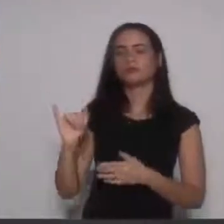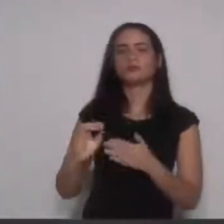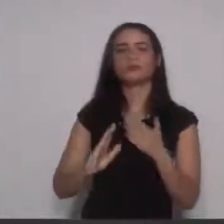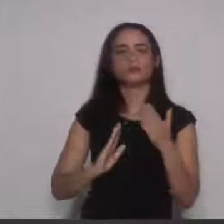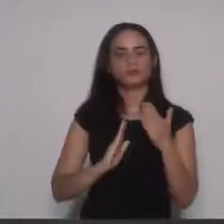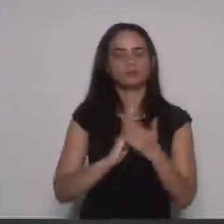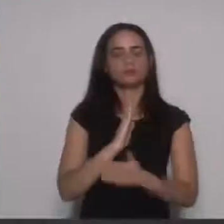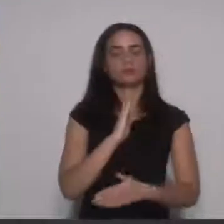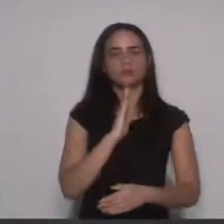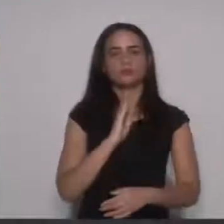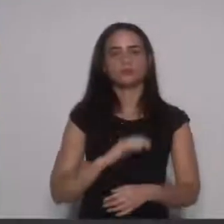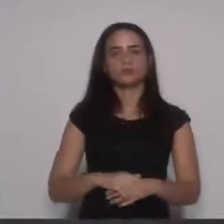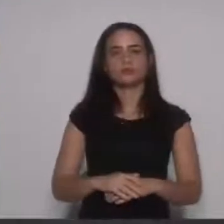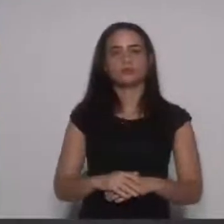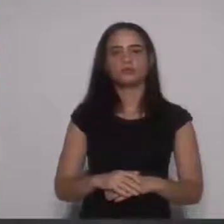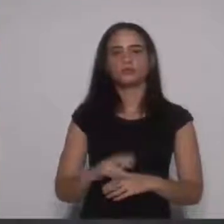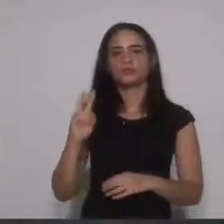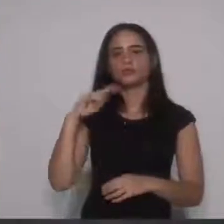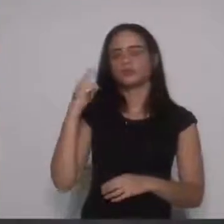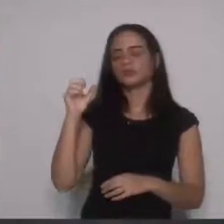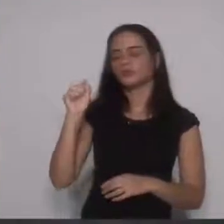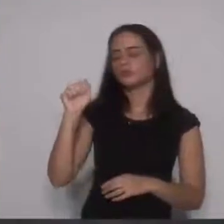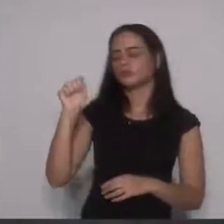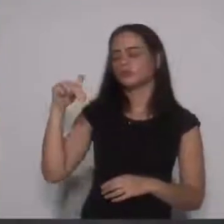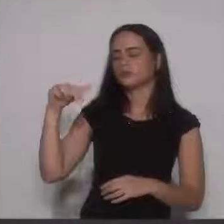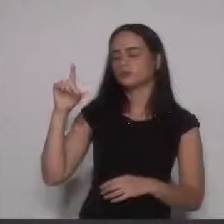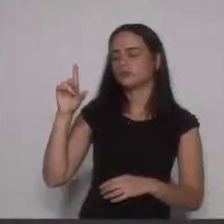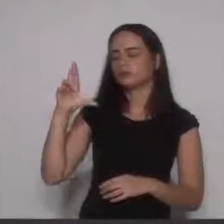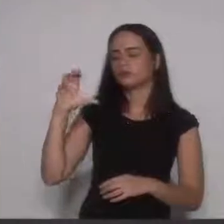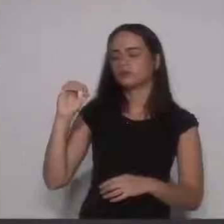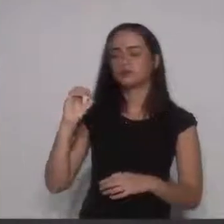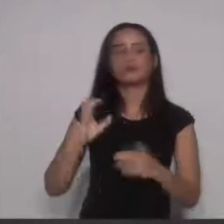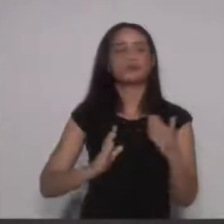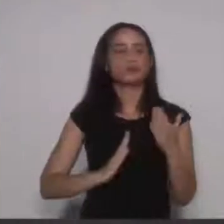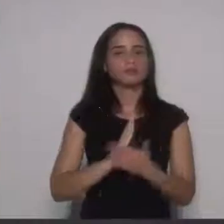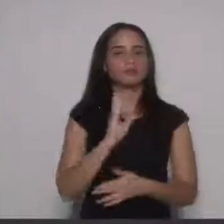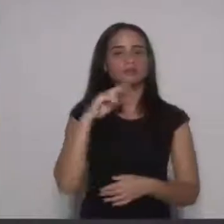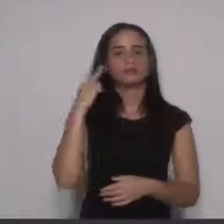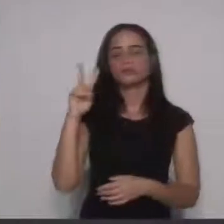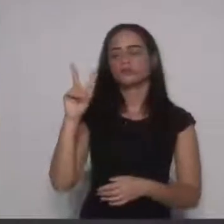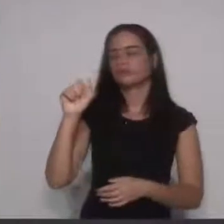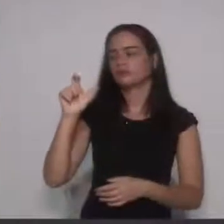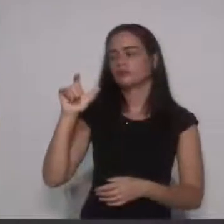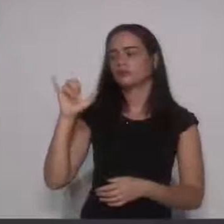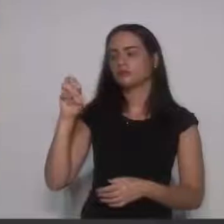Aprovo. Vereador Santo Rebeca. Aprovo. Vereador Valdir Barreto.